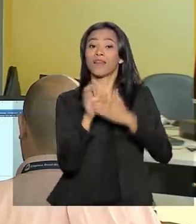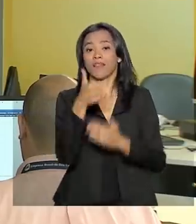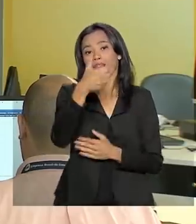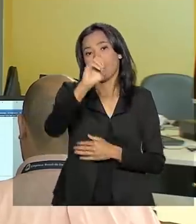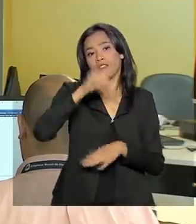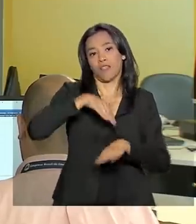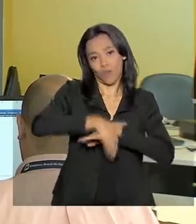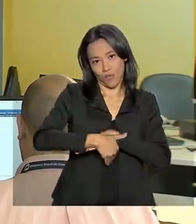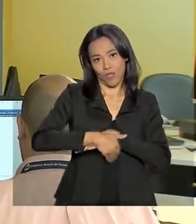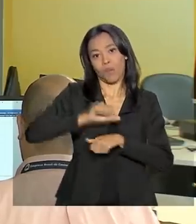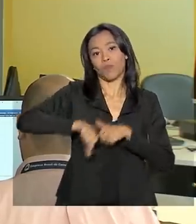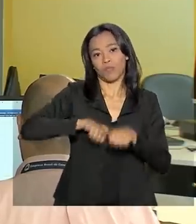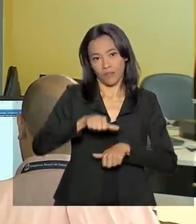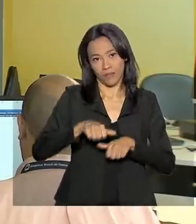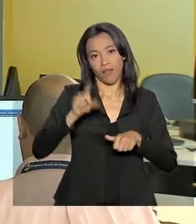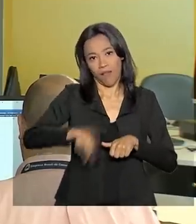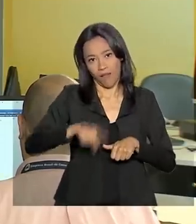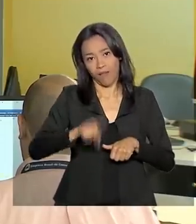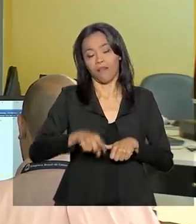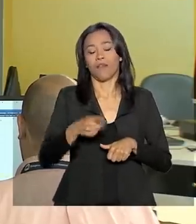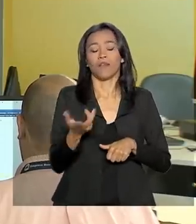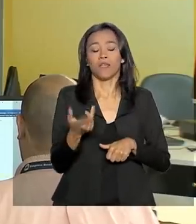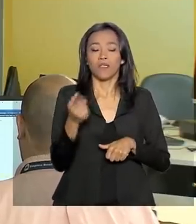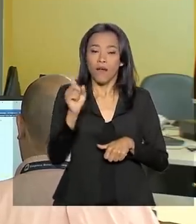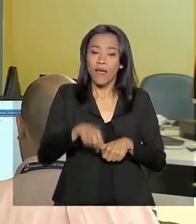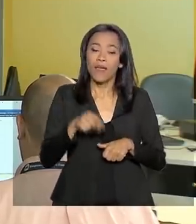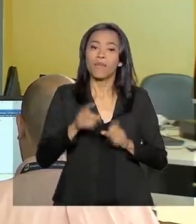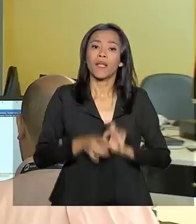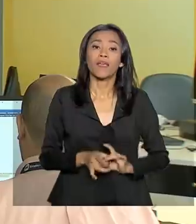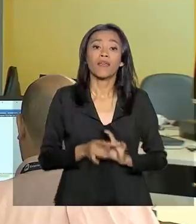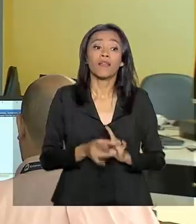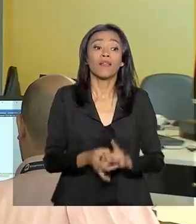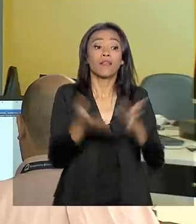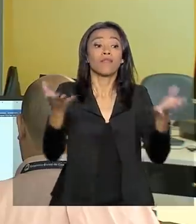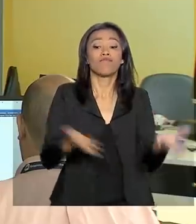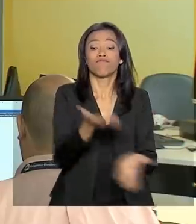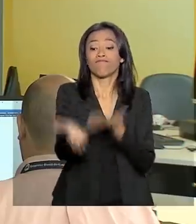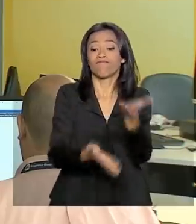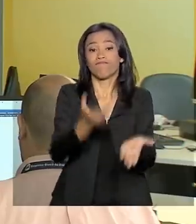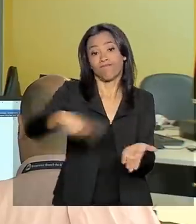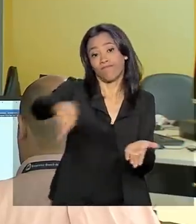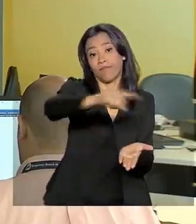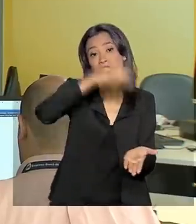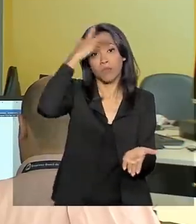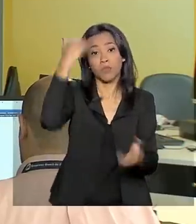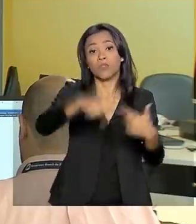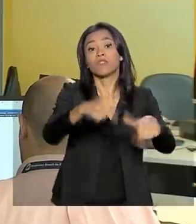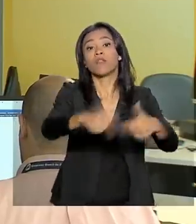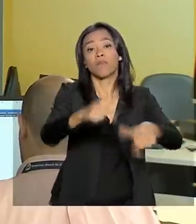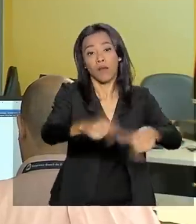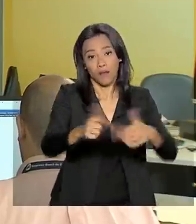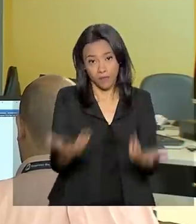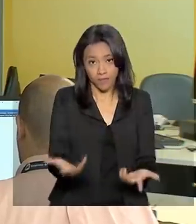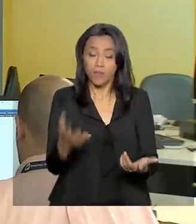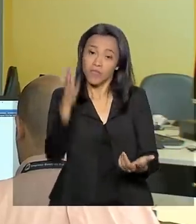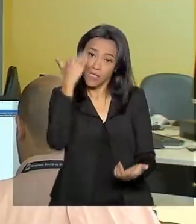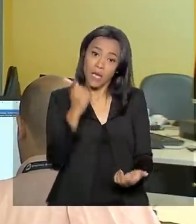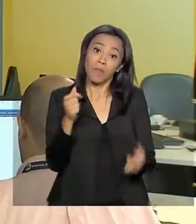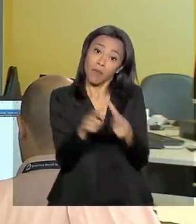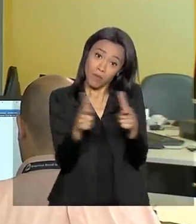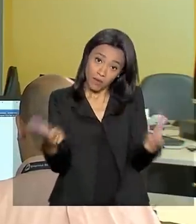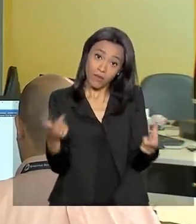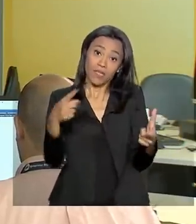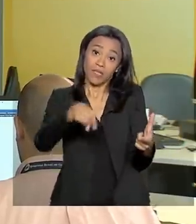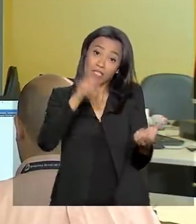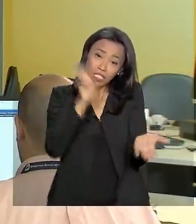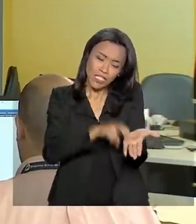noite. O objetivo da medida é ampliar a disponibilidade dos serviços em horários compatíveis aos dos trabalhadores brasileiros. A gente sabe que muita gente